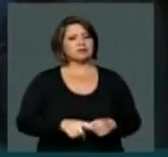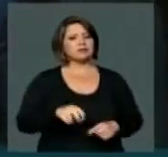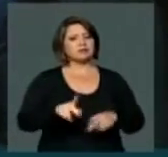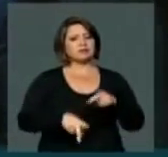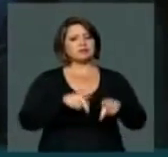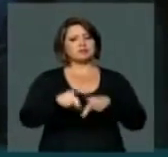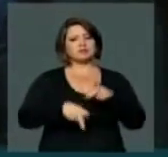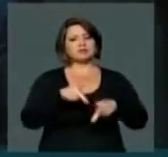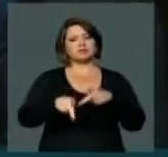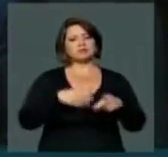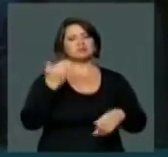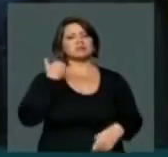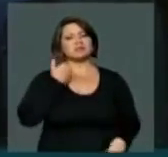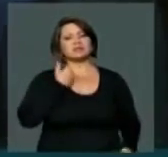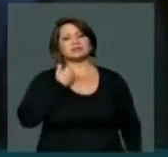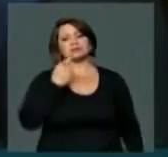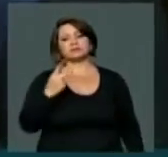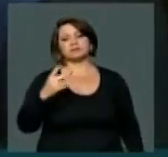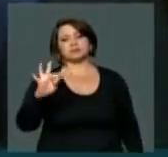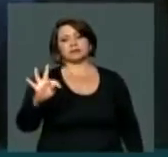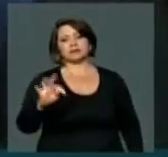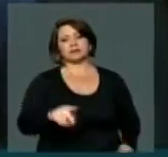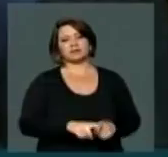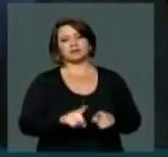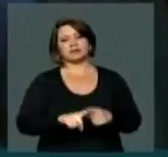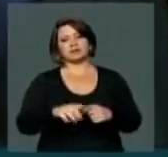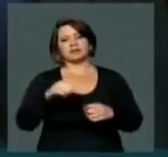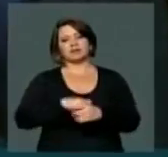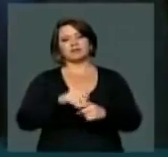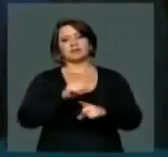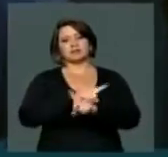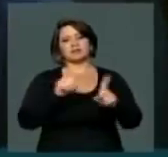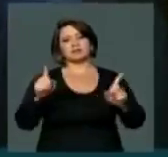brasileiro está cansado do PT, presidente. Solidariedade vota não, presidente.